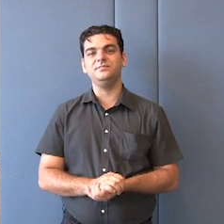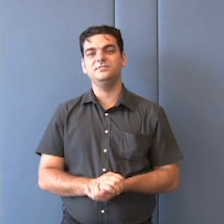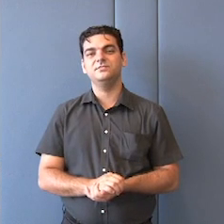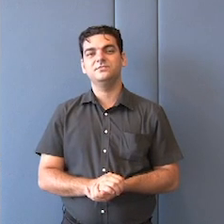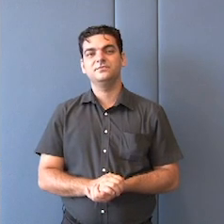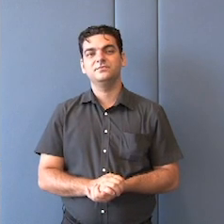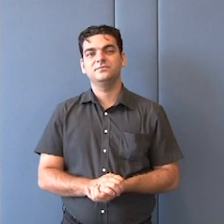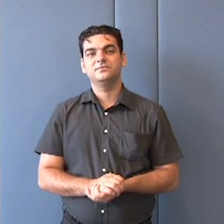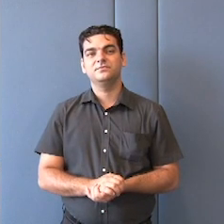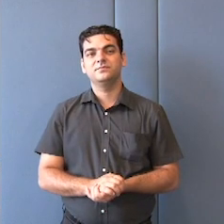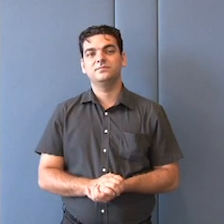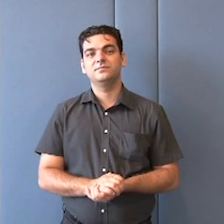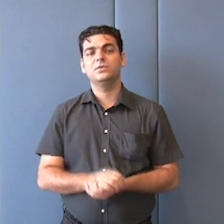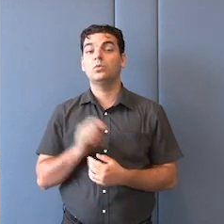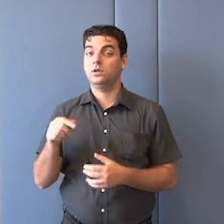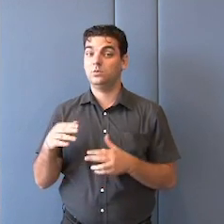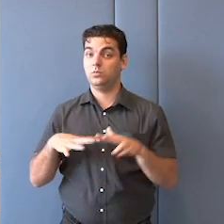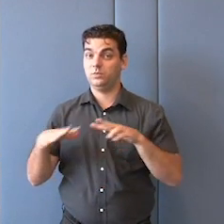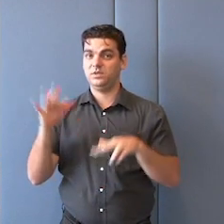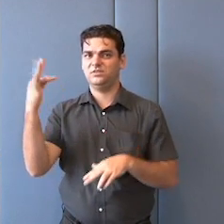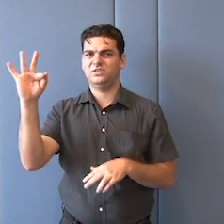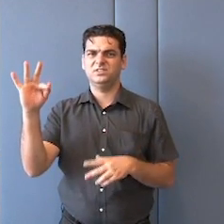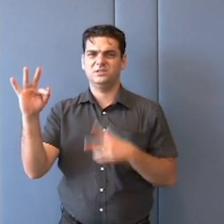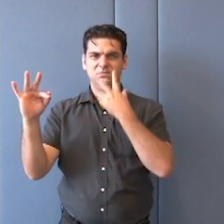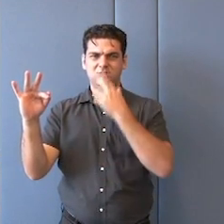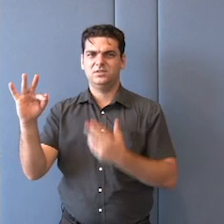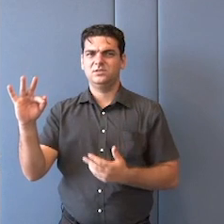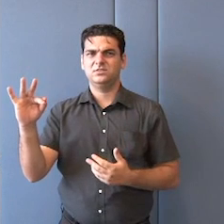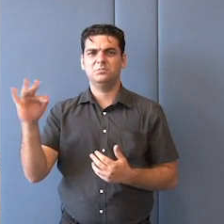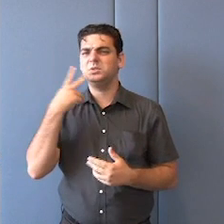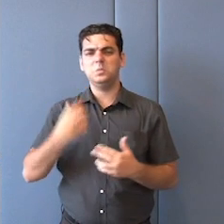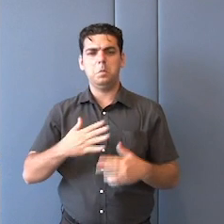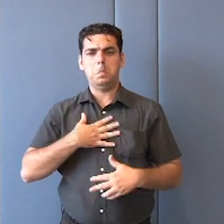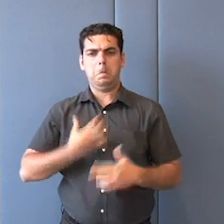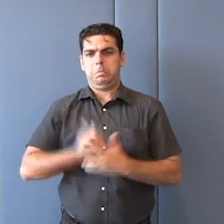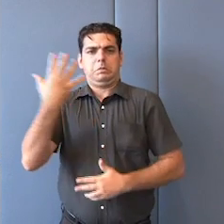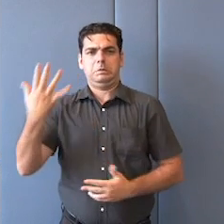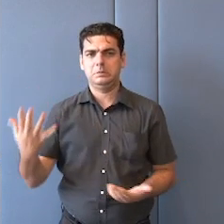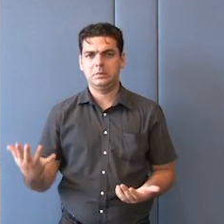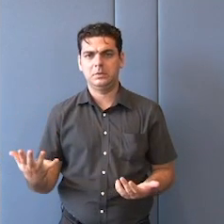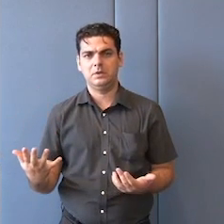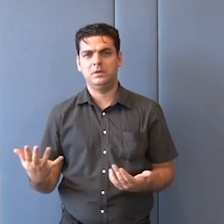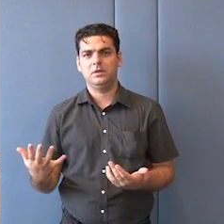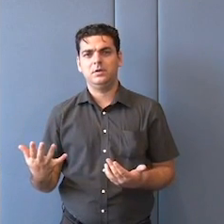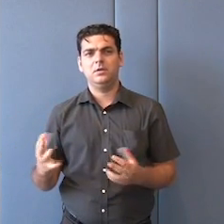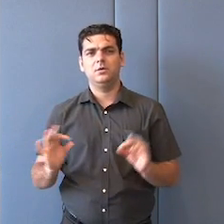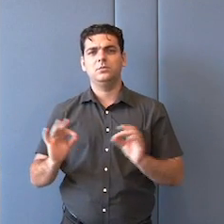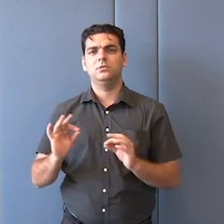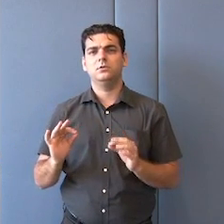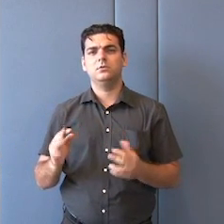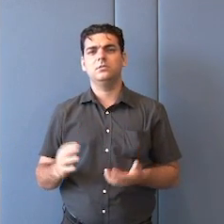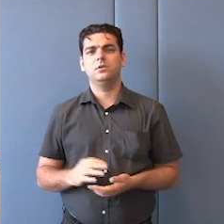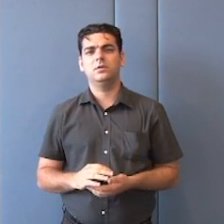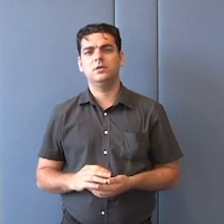O Gilets jaunes, particularmente, um... Chamemos de movimento, porque é uma coisa muito espontânea, isso que é também interessante nele. Não é